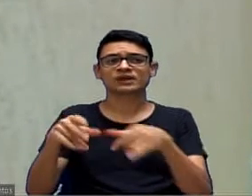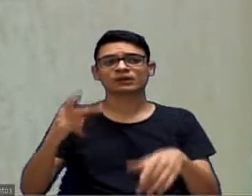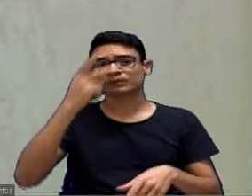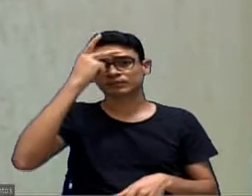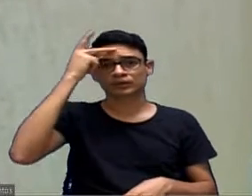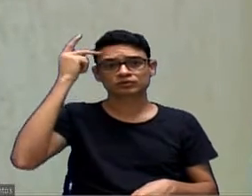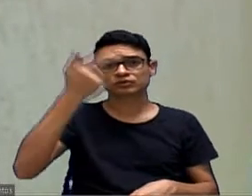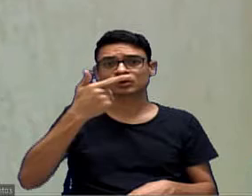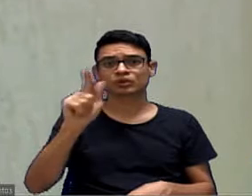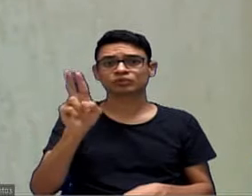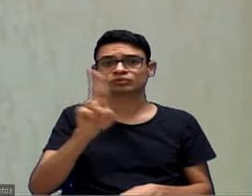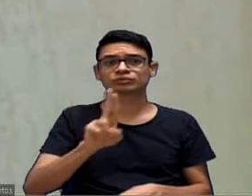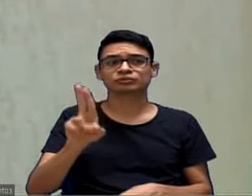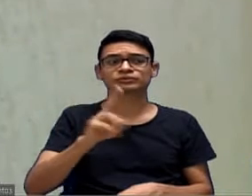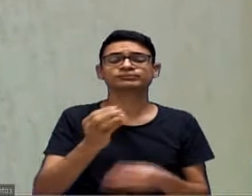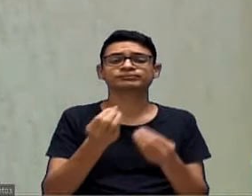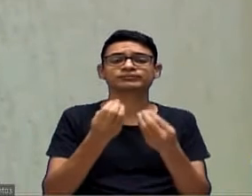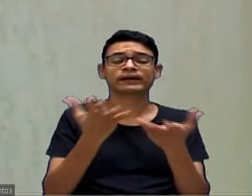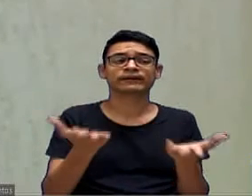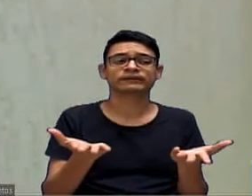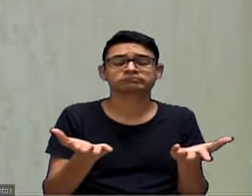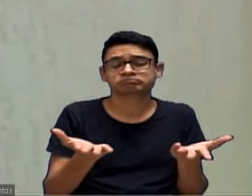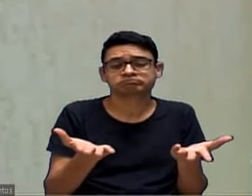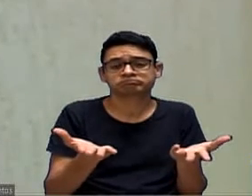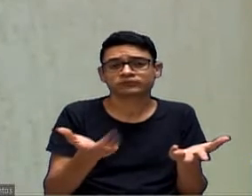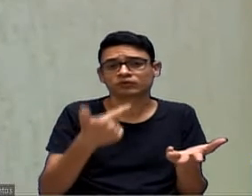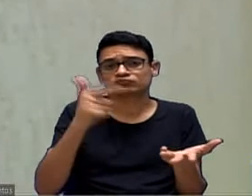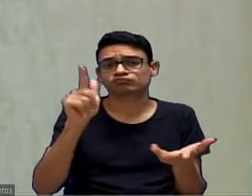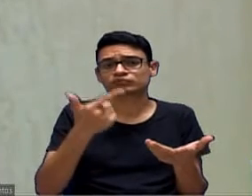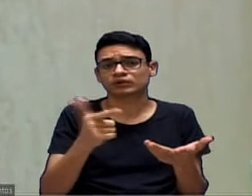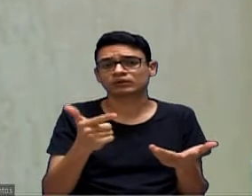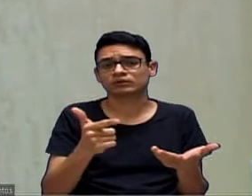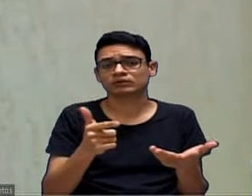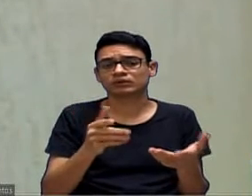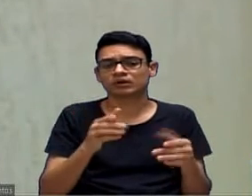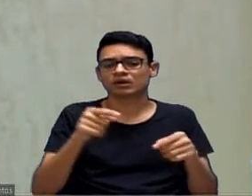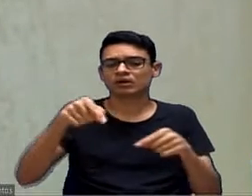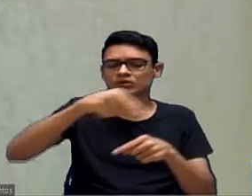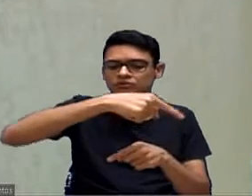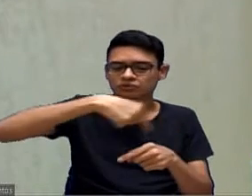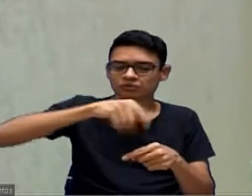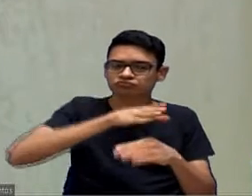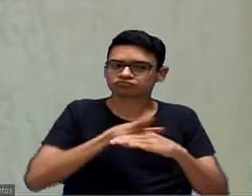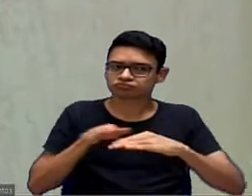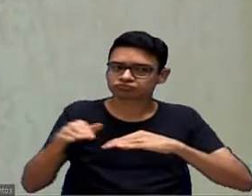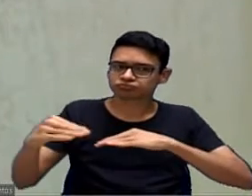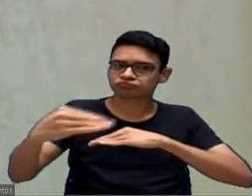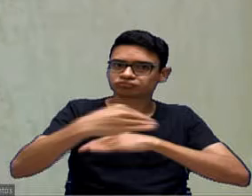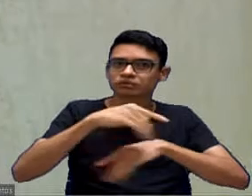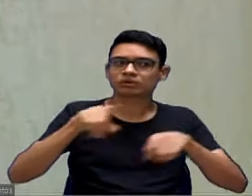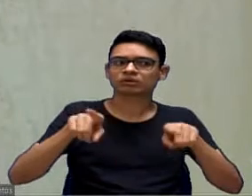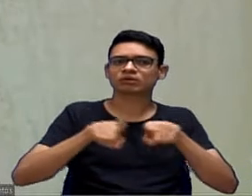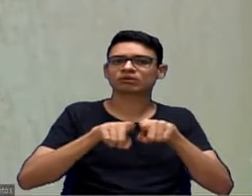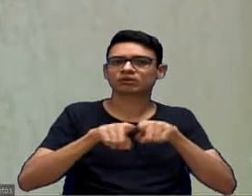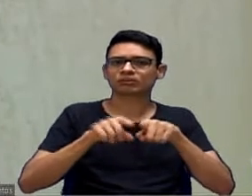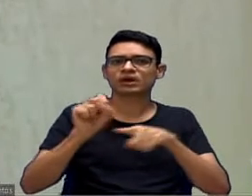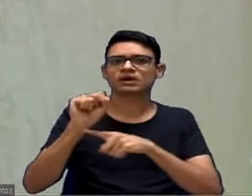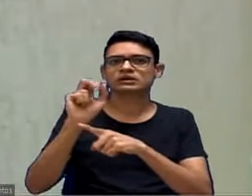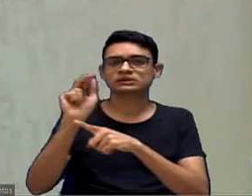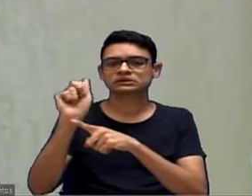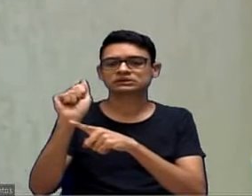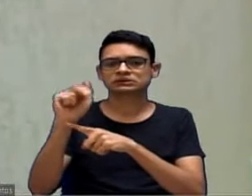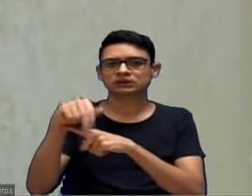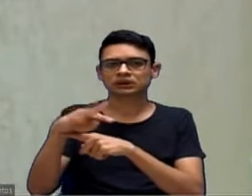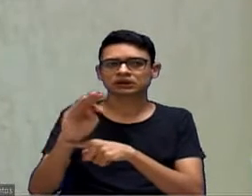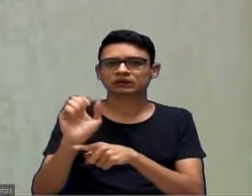coisa? A rotatória na saída do Santa Fé que também fizemos a solicitação que